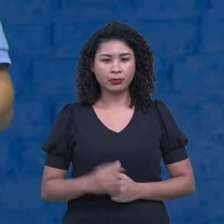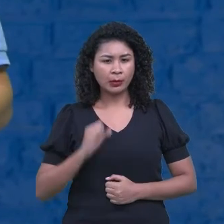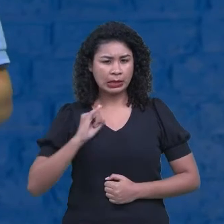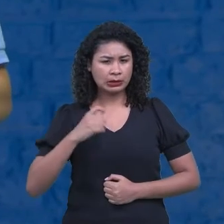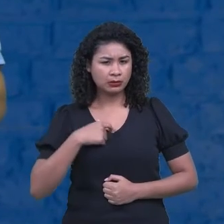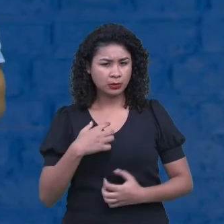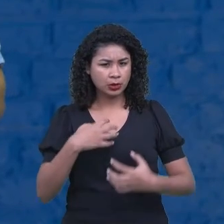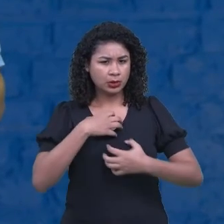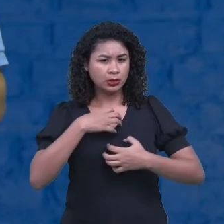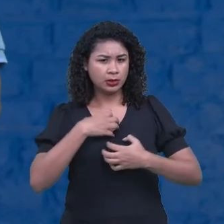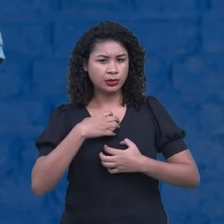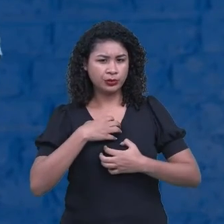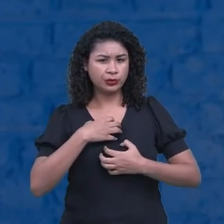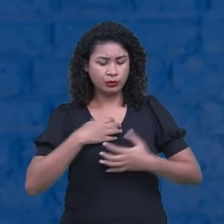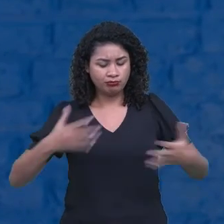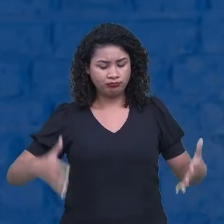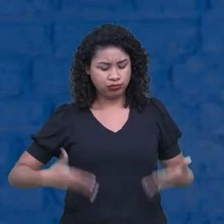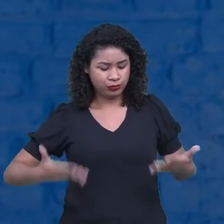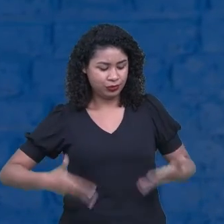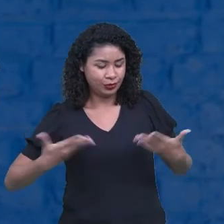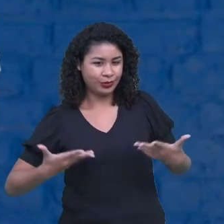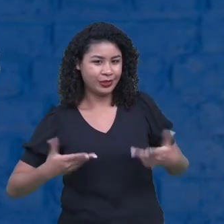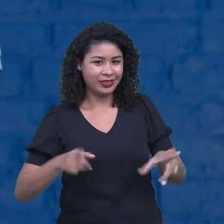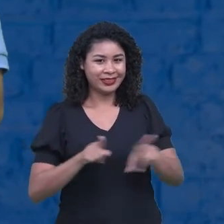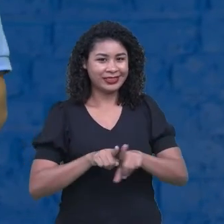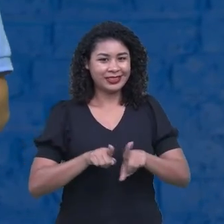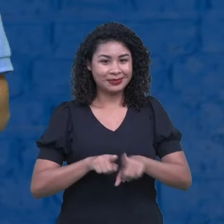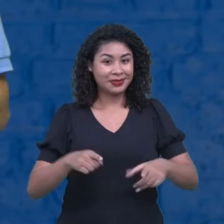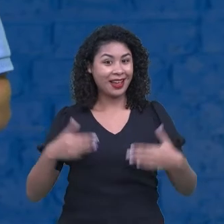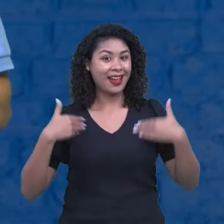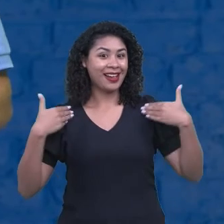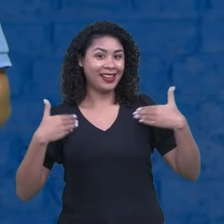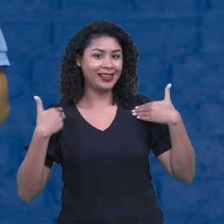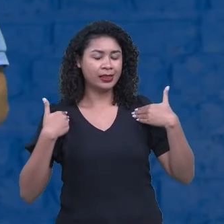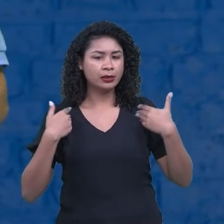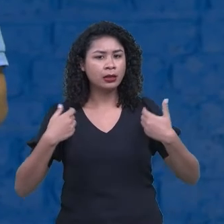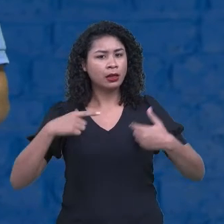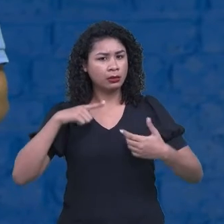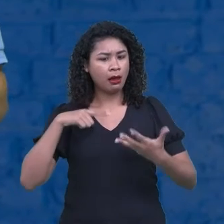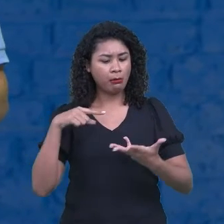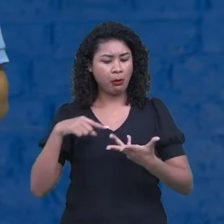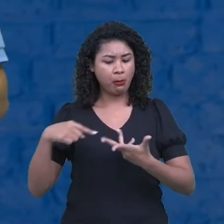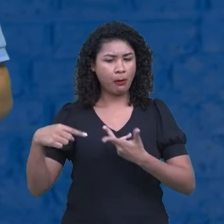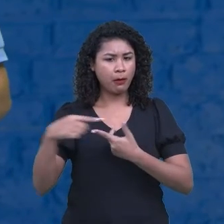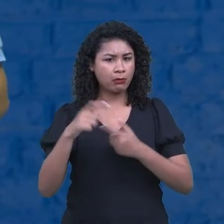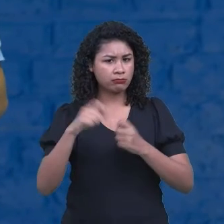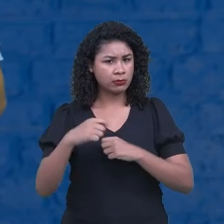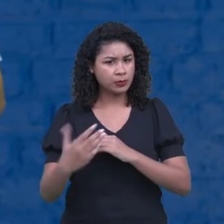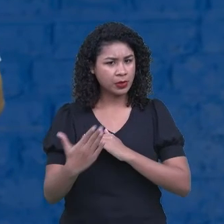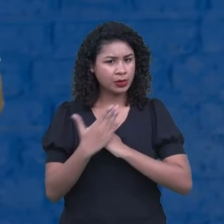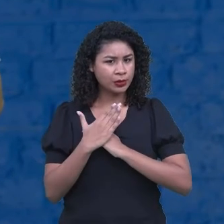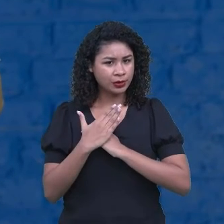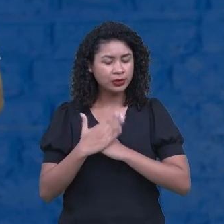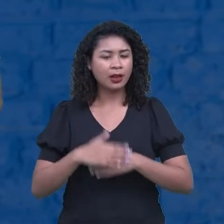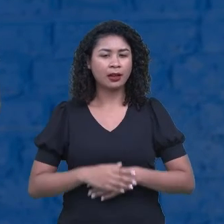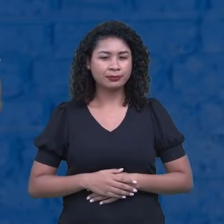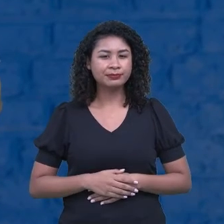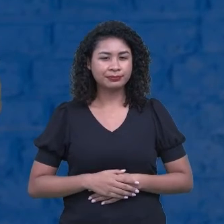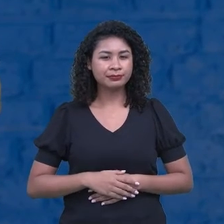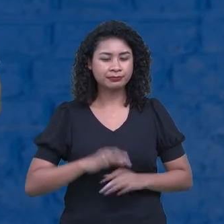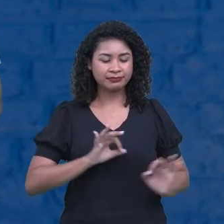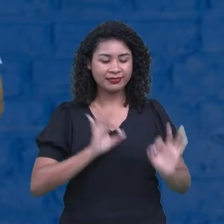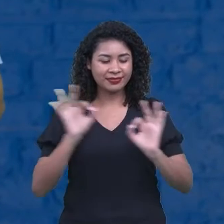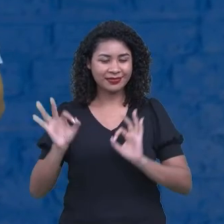alegria, eu tenho algumas coisas que podem me ajudar nesse processo. E o que nós falamos durante o nosso encontro?